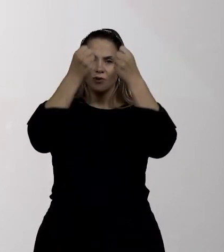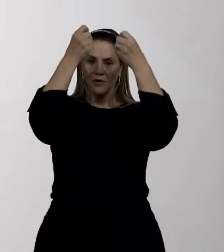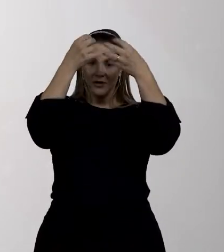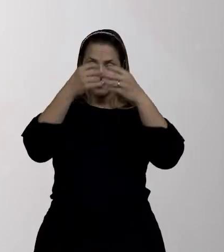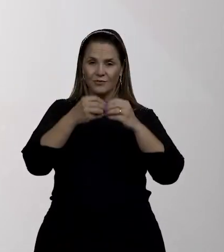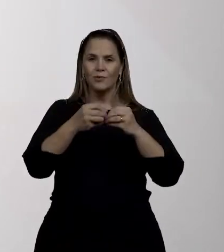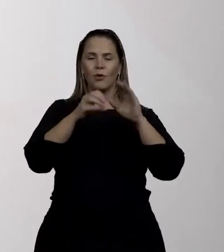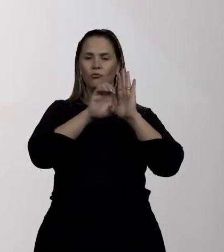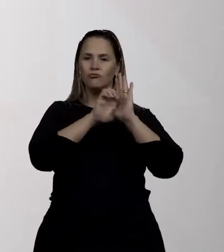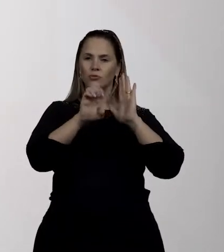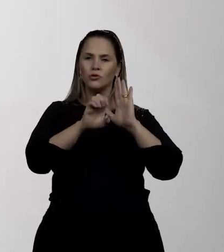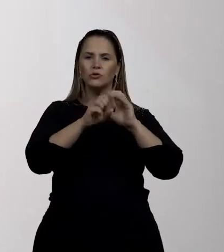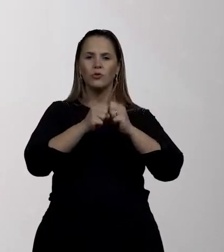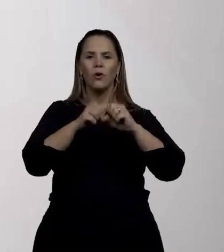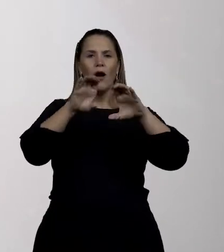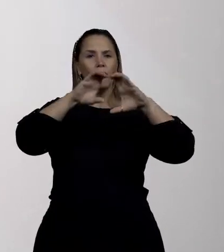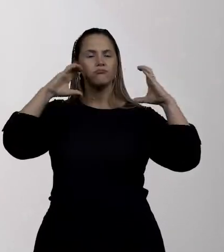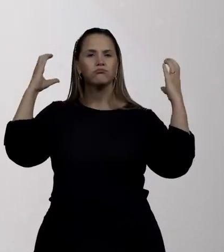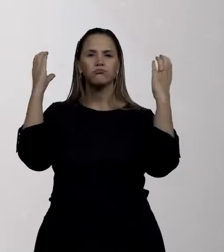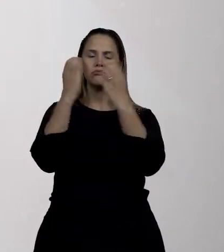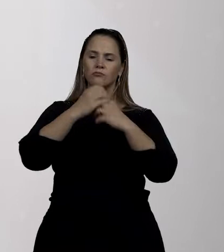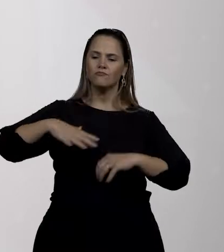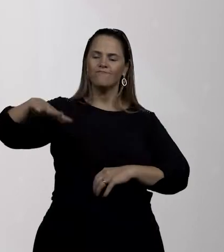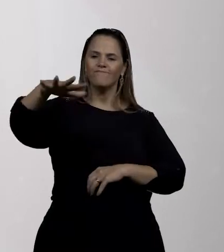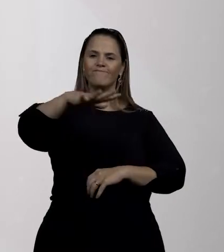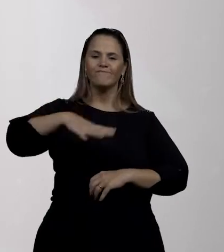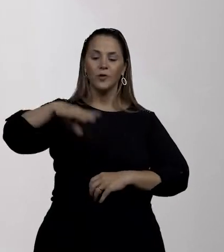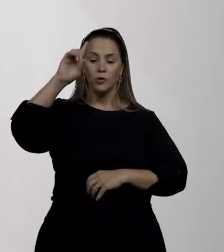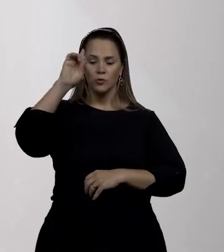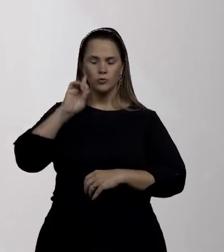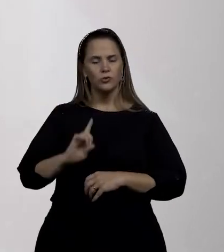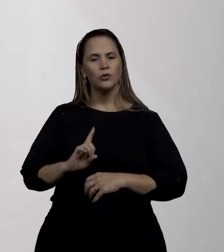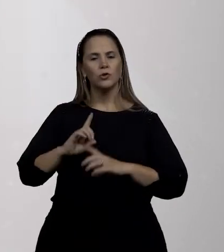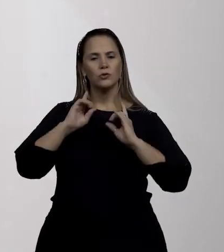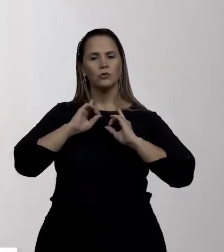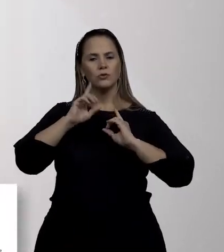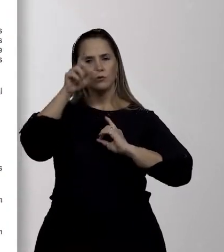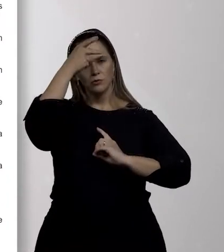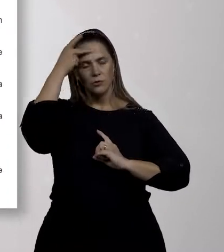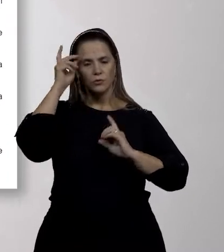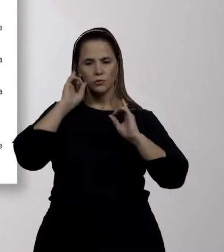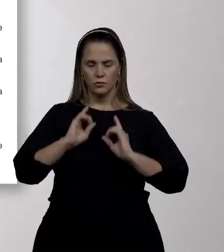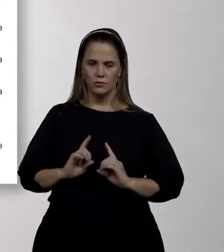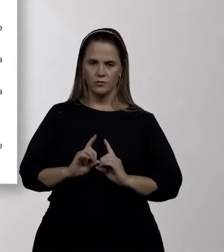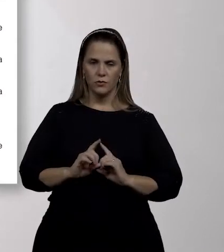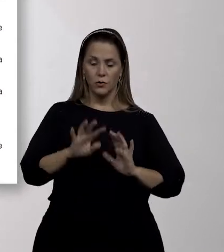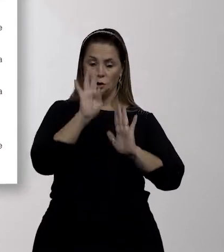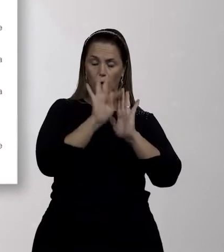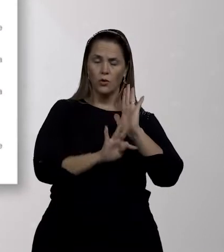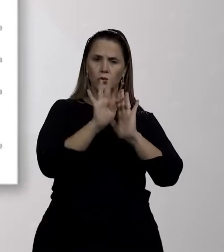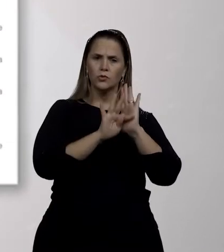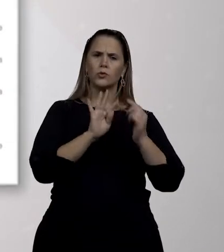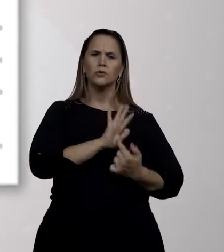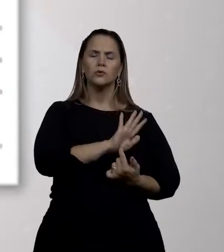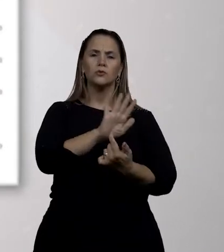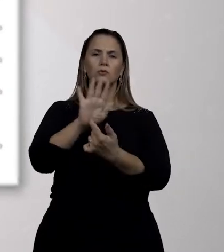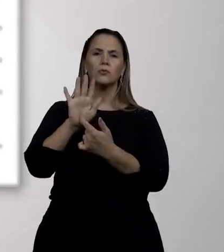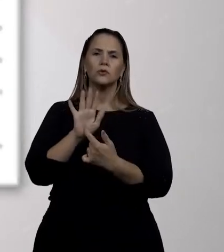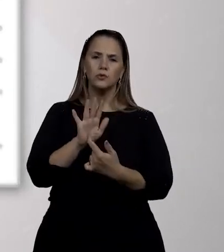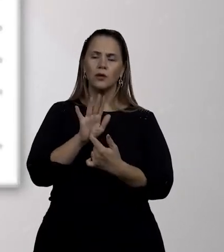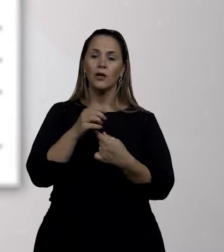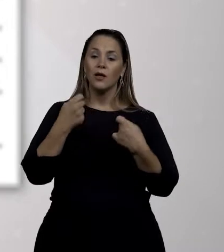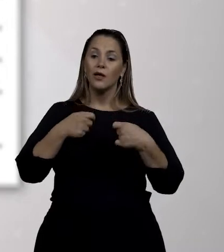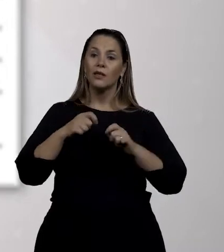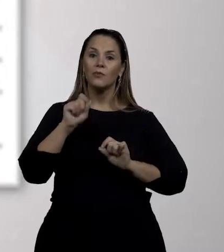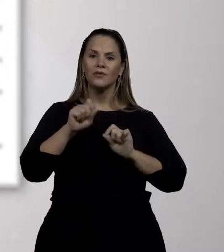Convenção Internacional sobre os Direitos da Pessoa com Deficiência. O texto estabelece que elas